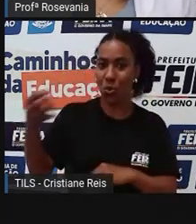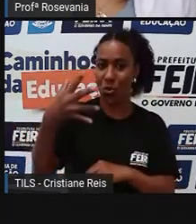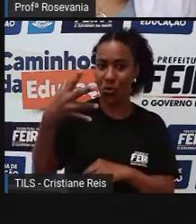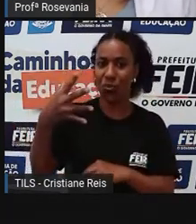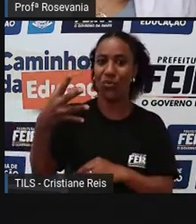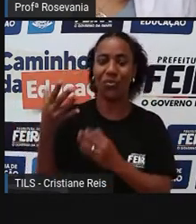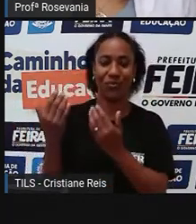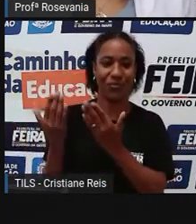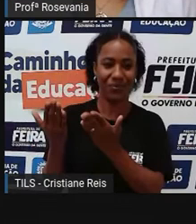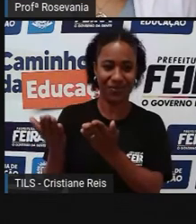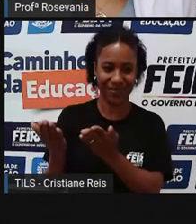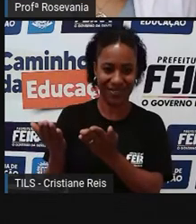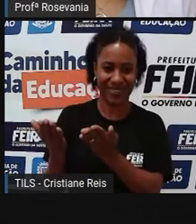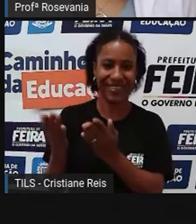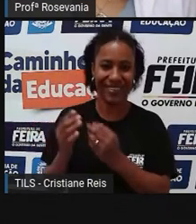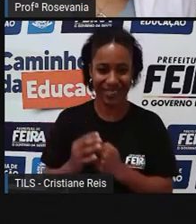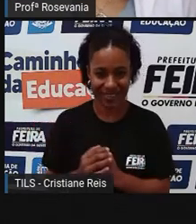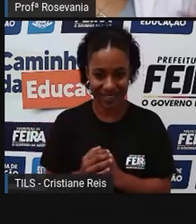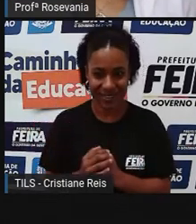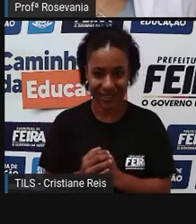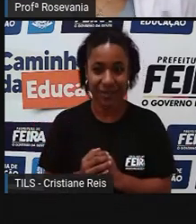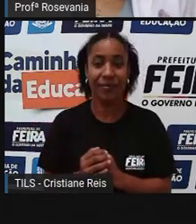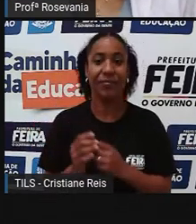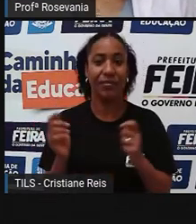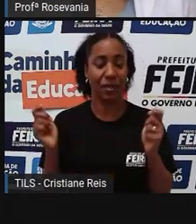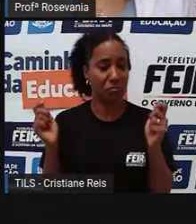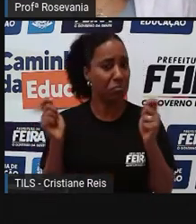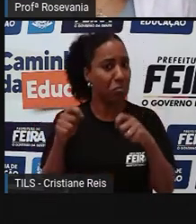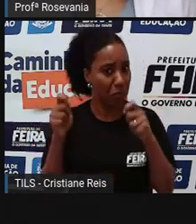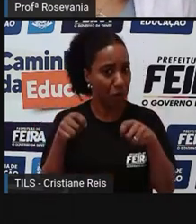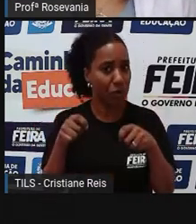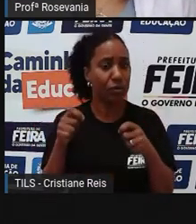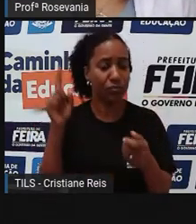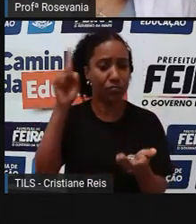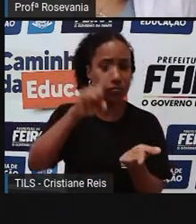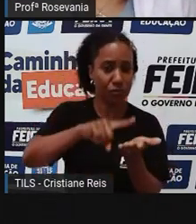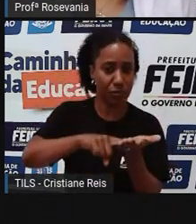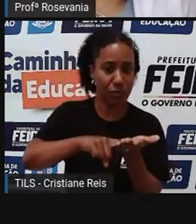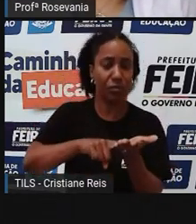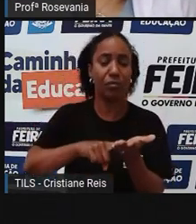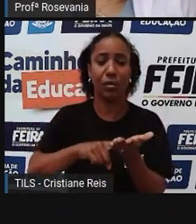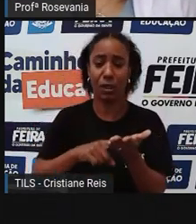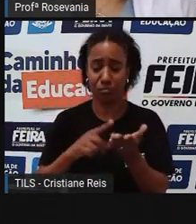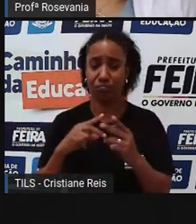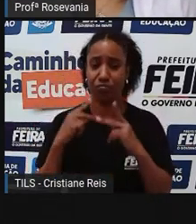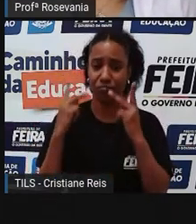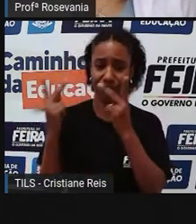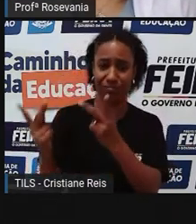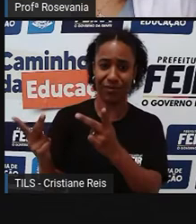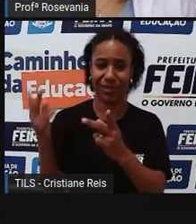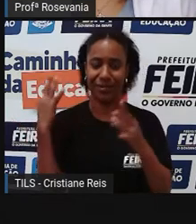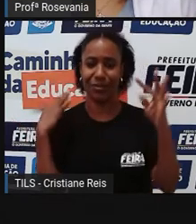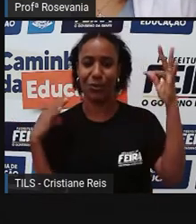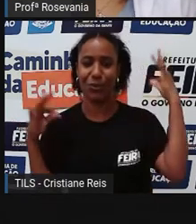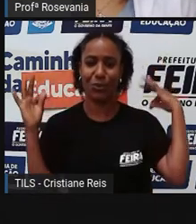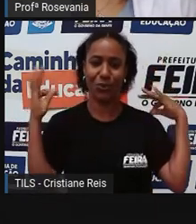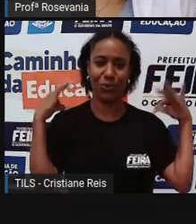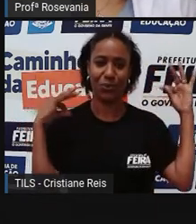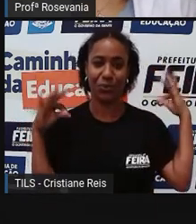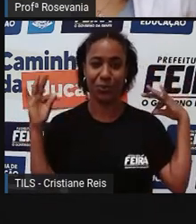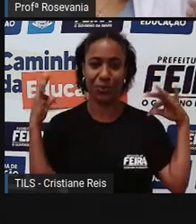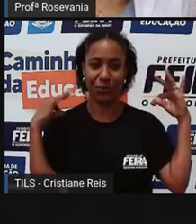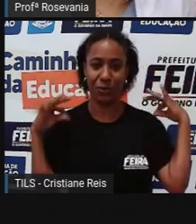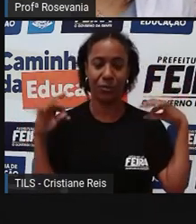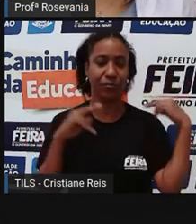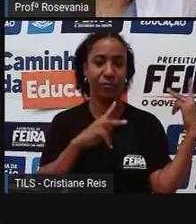É bem legal, você pode agendar visitas, aí virou agora um espaço turístico, aqui, né, o marquinho da Cruz,